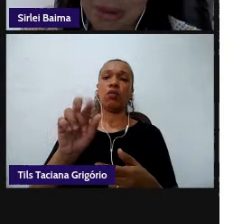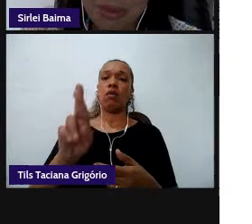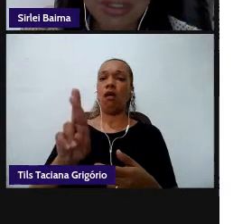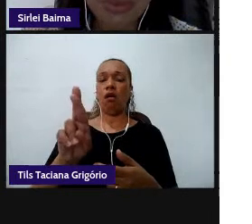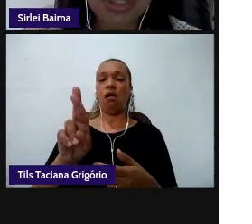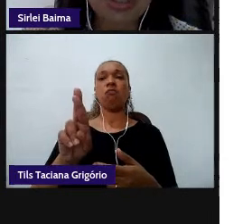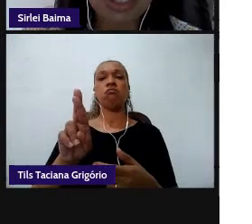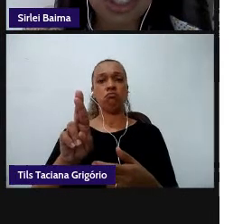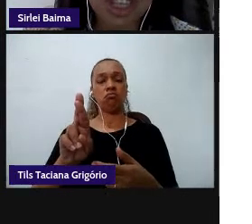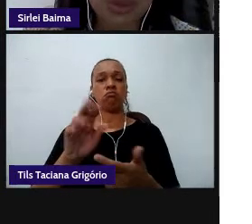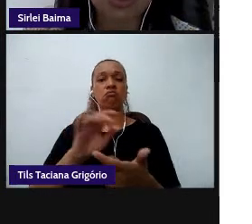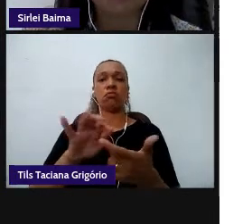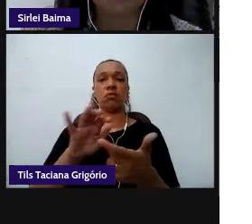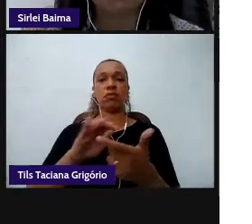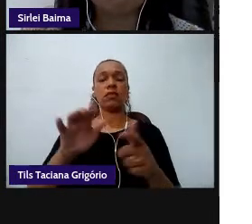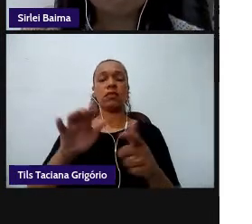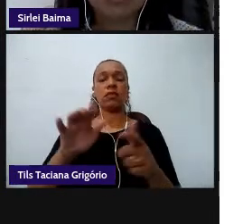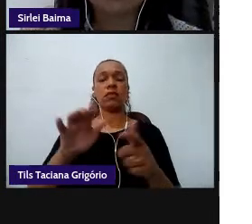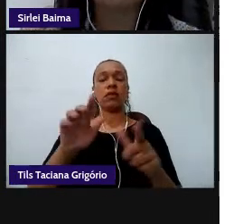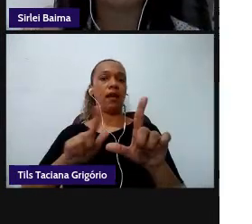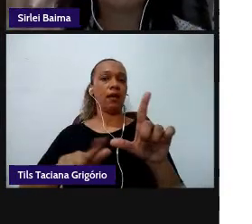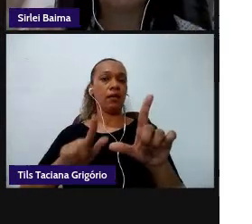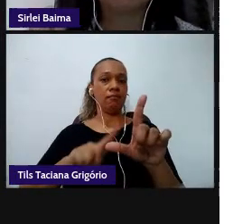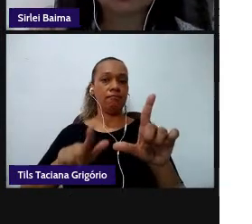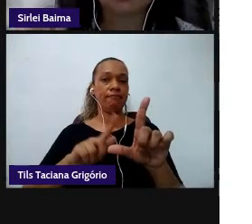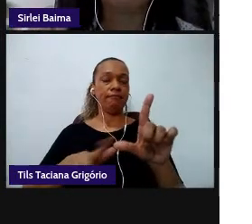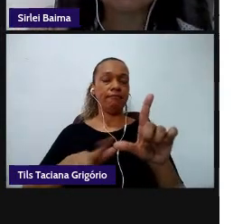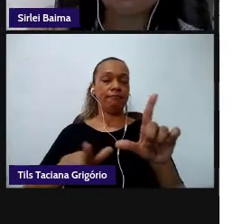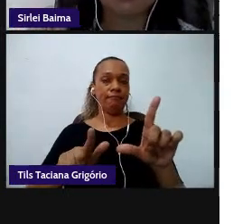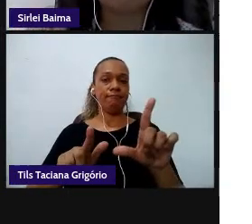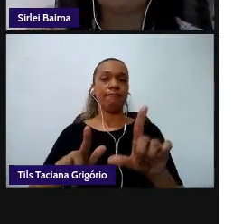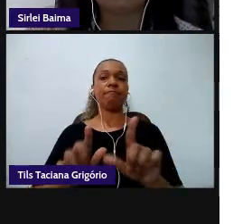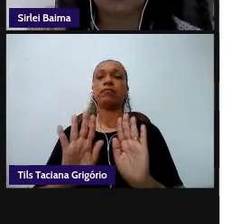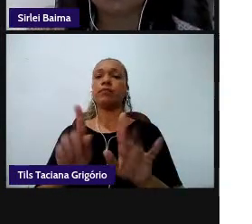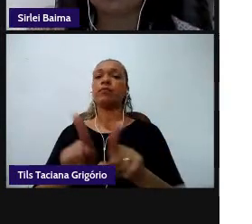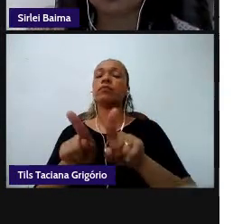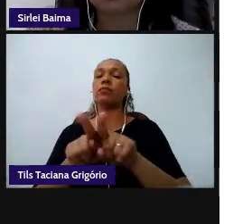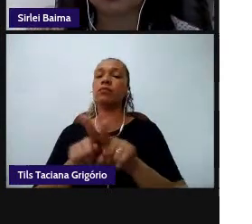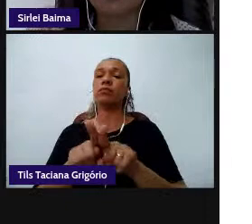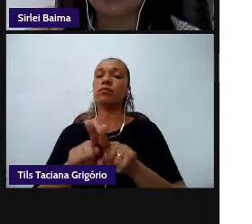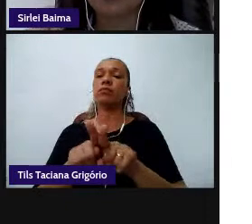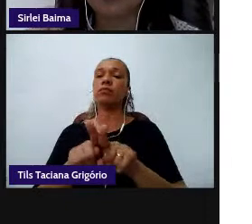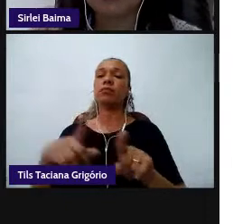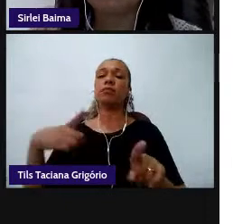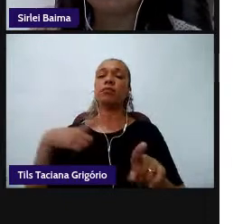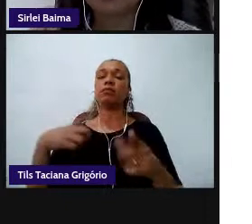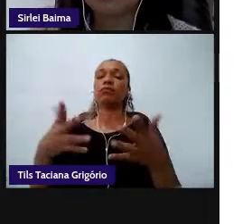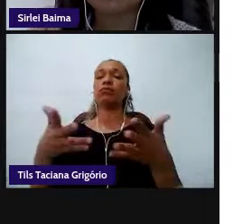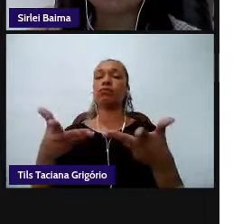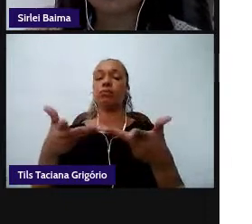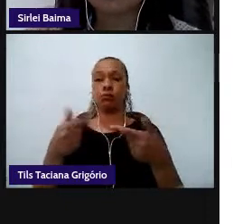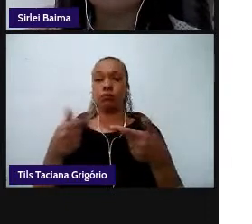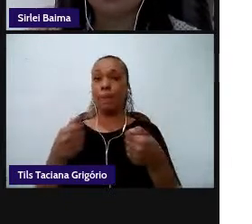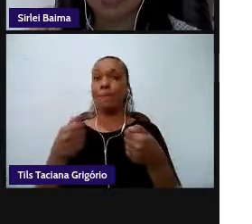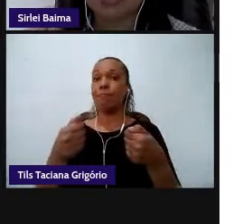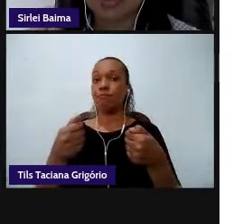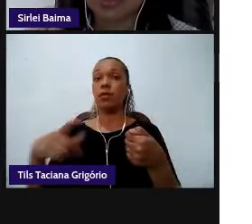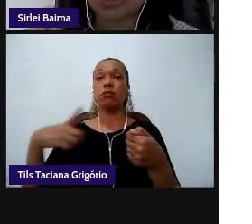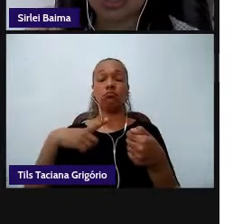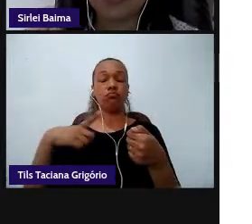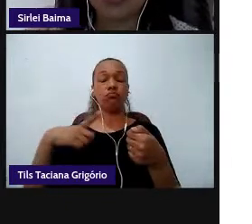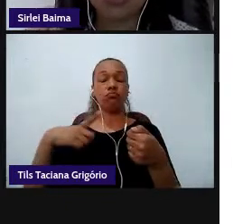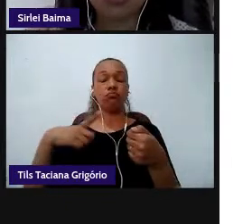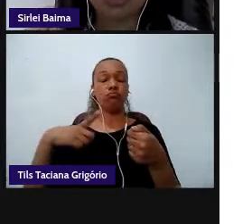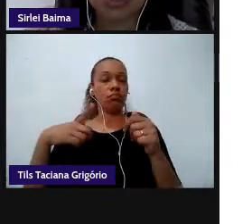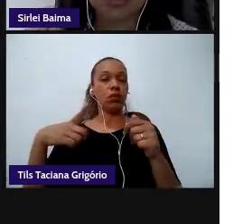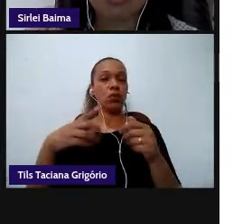Jaqueline Barbosa nos seus escritos mas nós temos também habilidades que estão ali direcionando essa